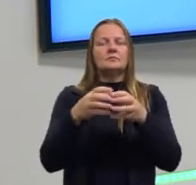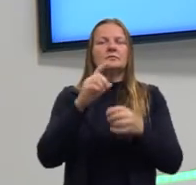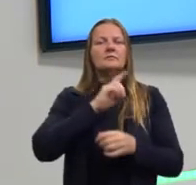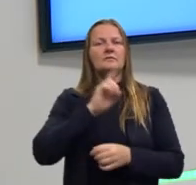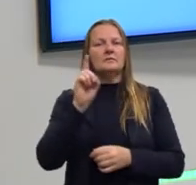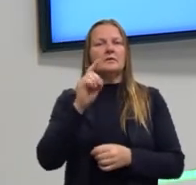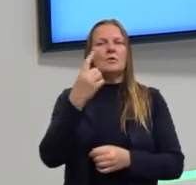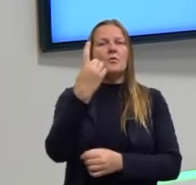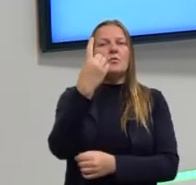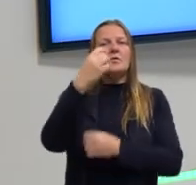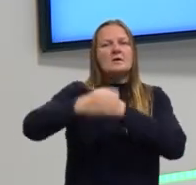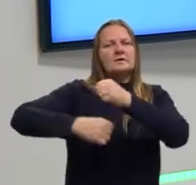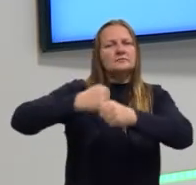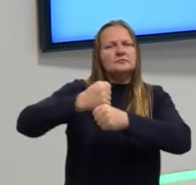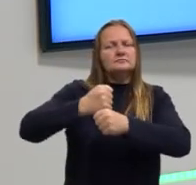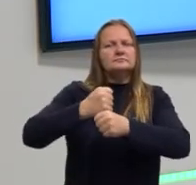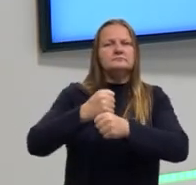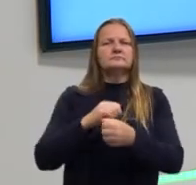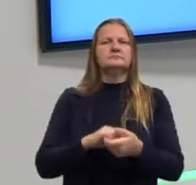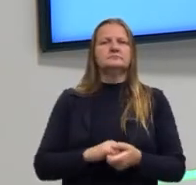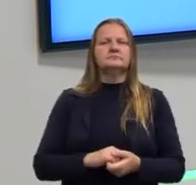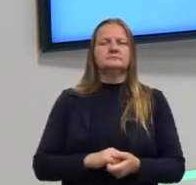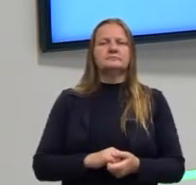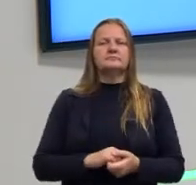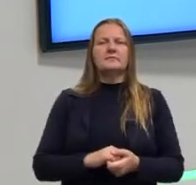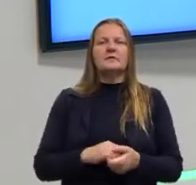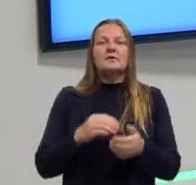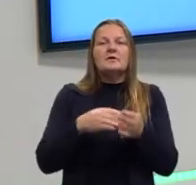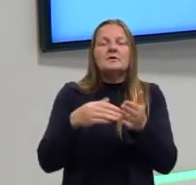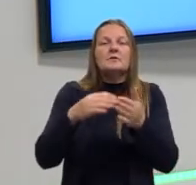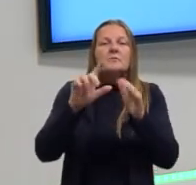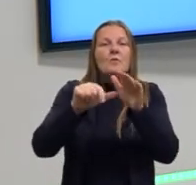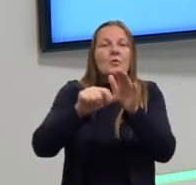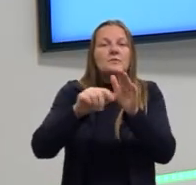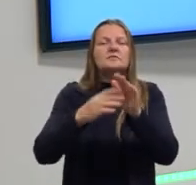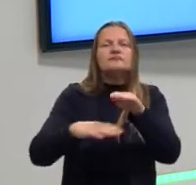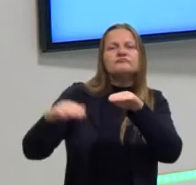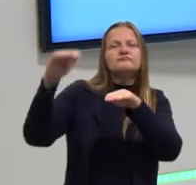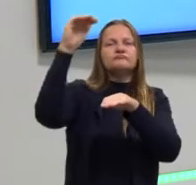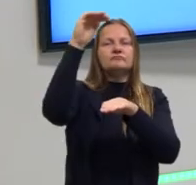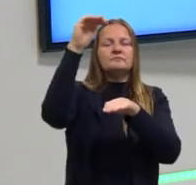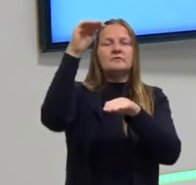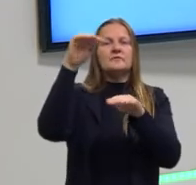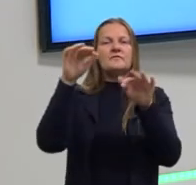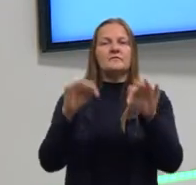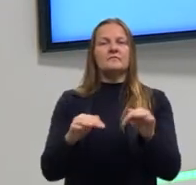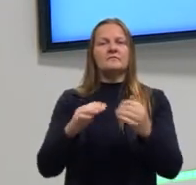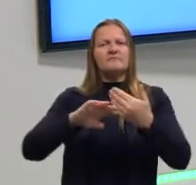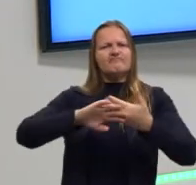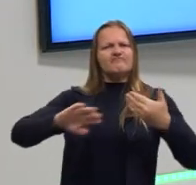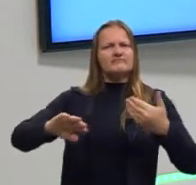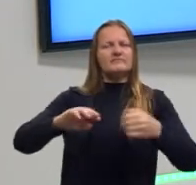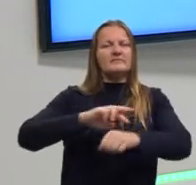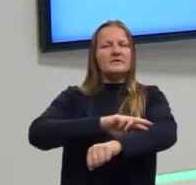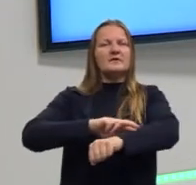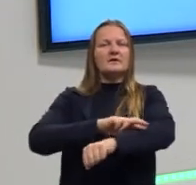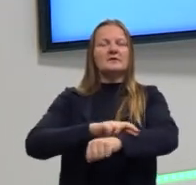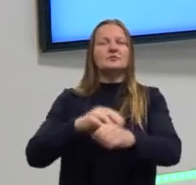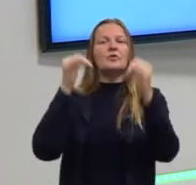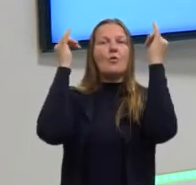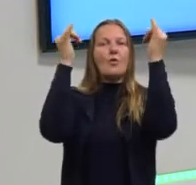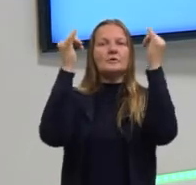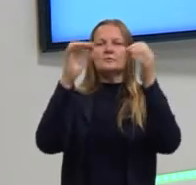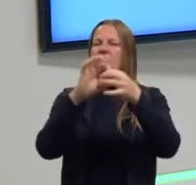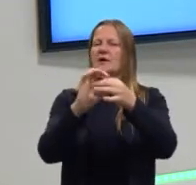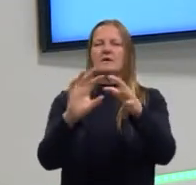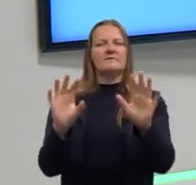mais de um ano. E isso leva a Suprema Corte, então, a acabar com a segregação racial no transporte